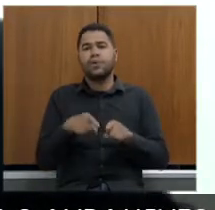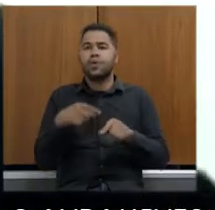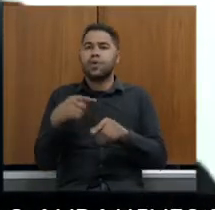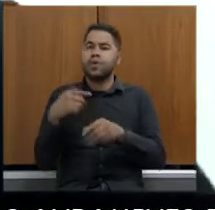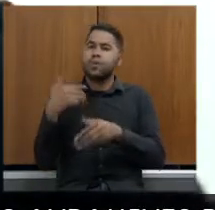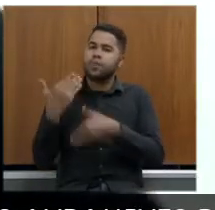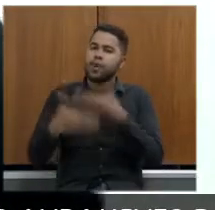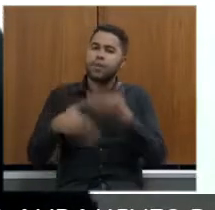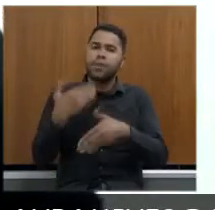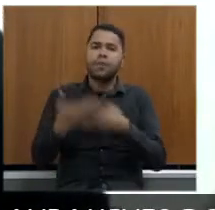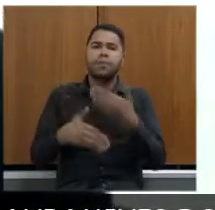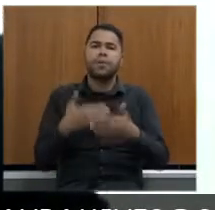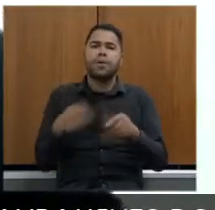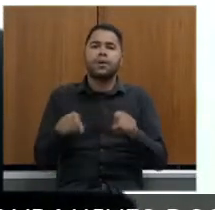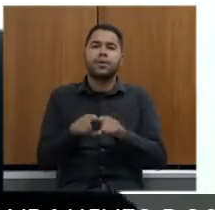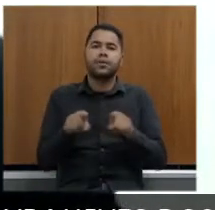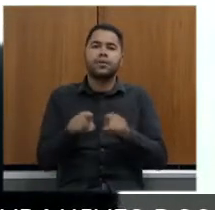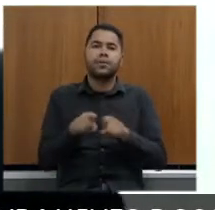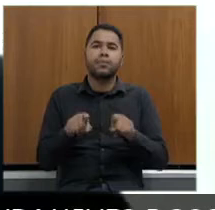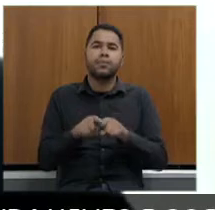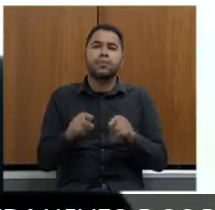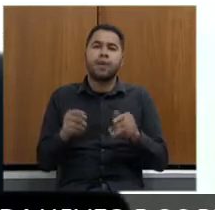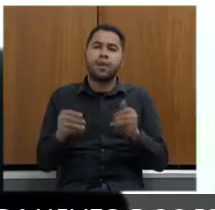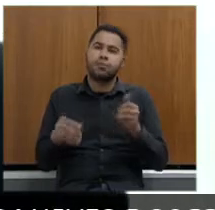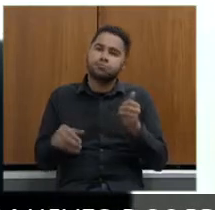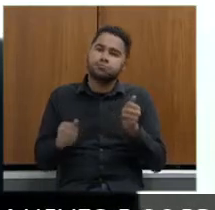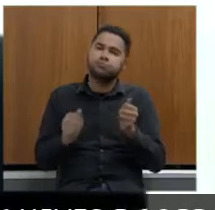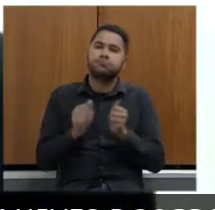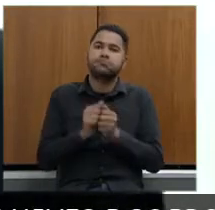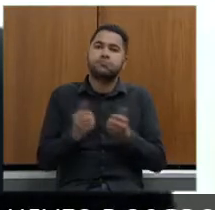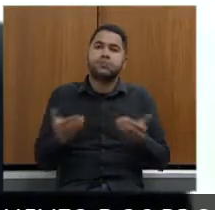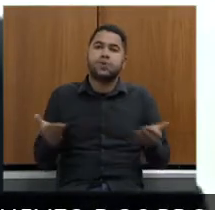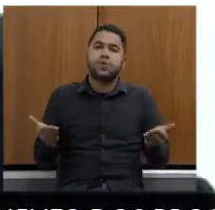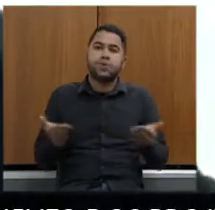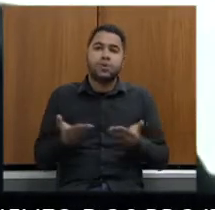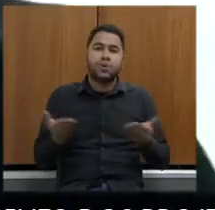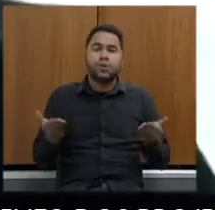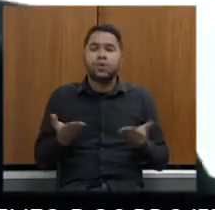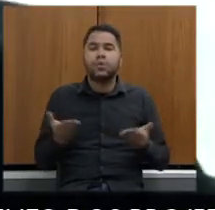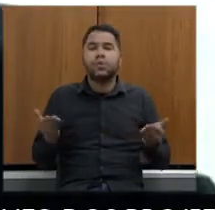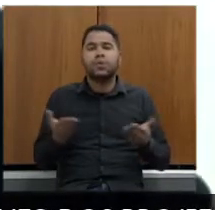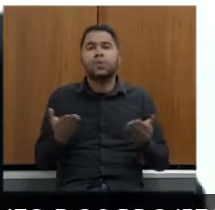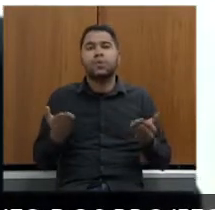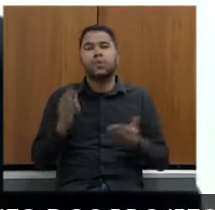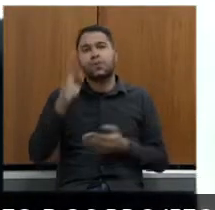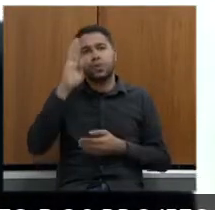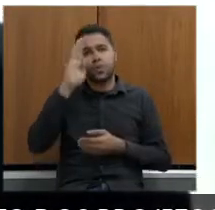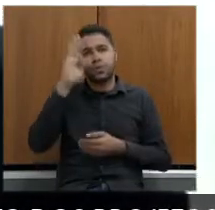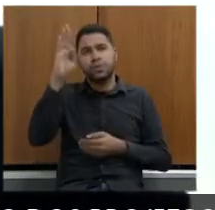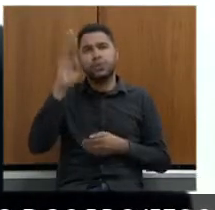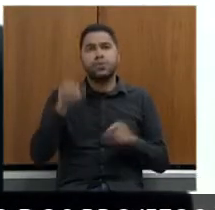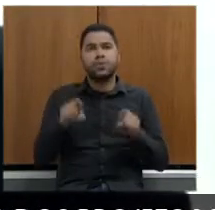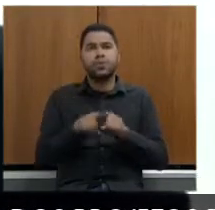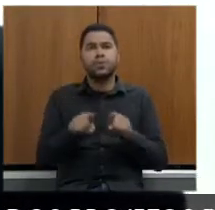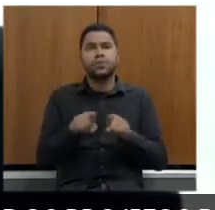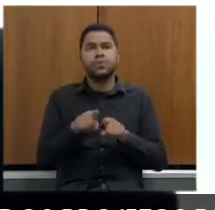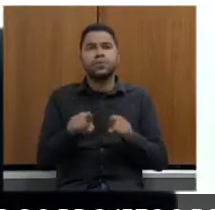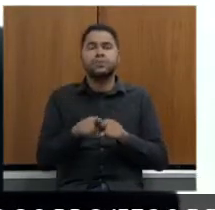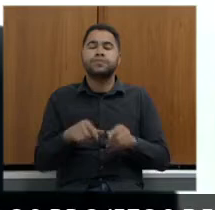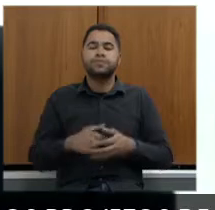capital federal não conseguiu fazer essa ponte e agora vem quero aqui destacar a